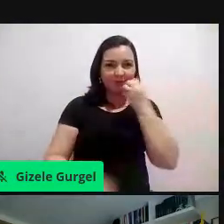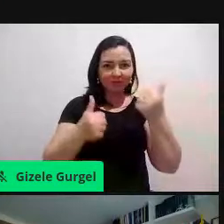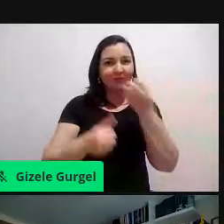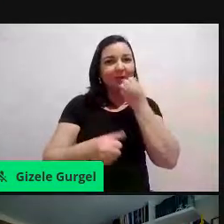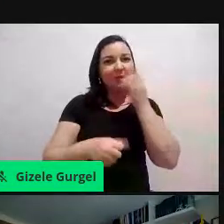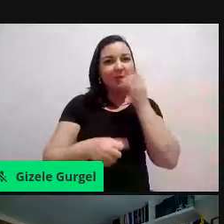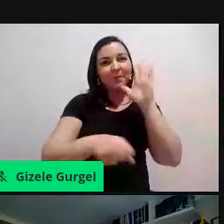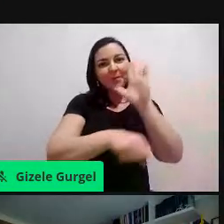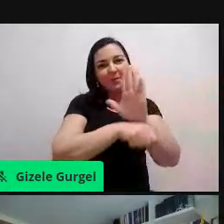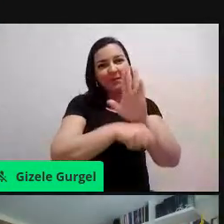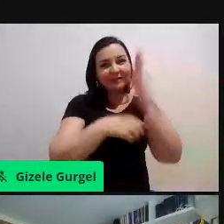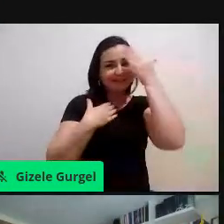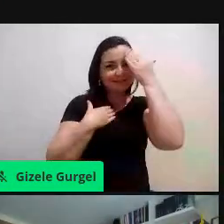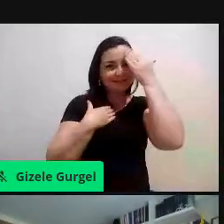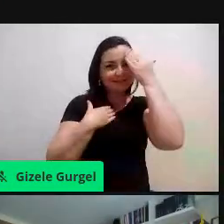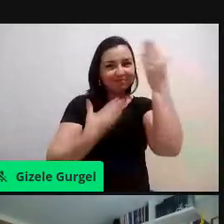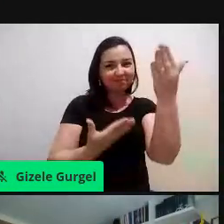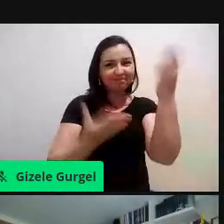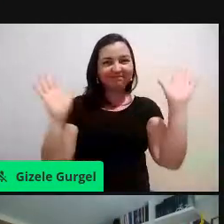obrigada. Tchau, tchau, gente.